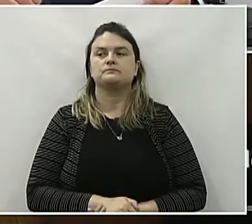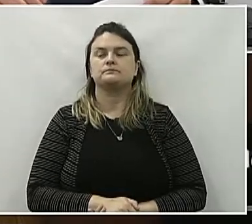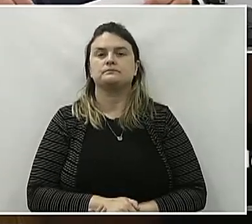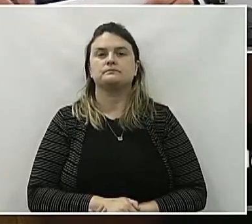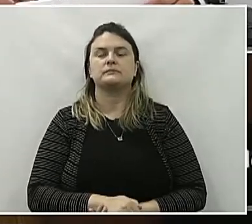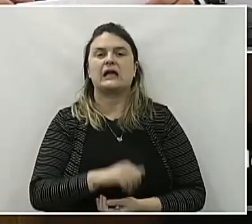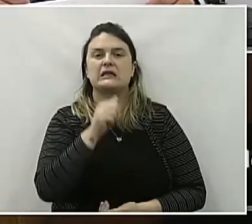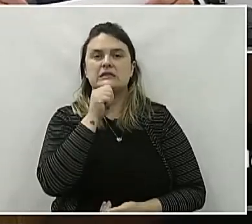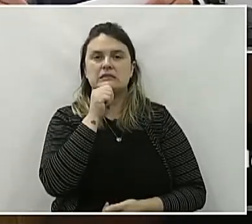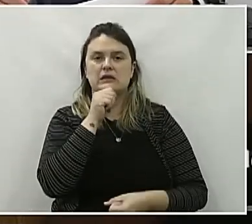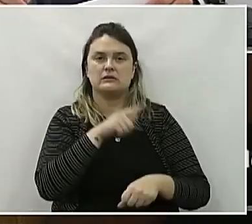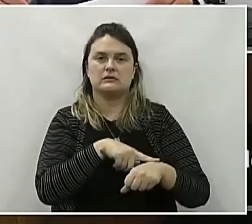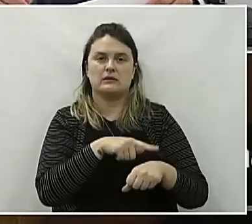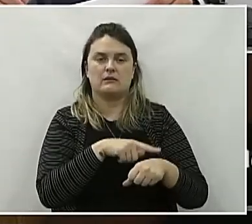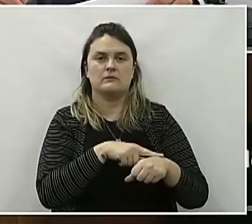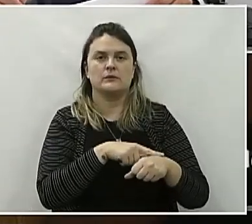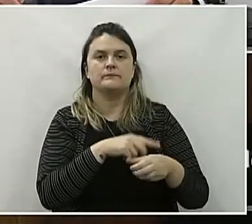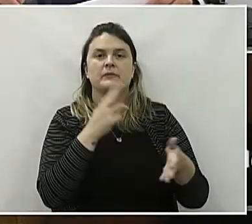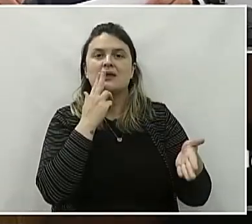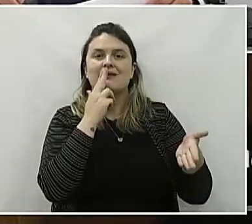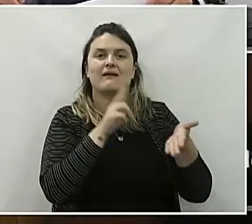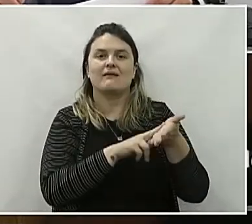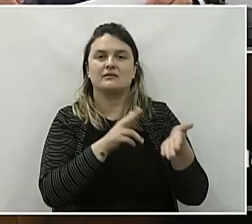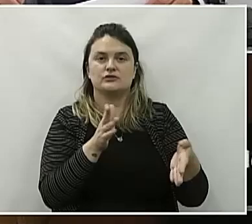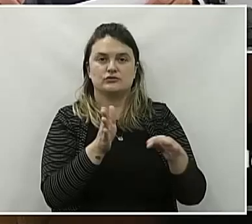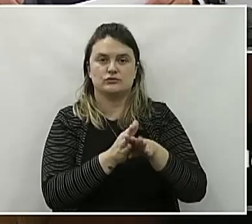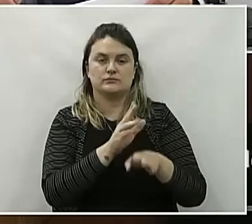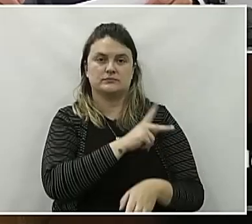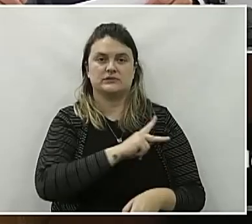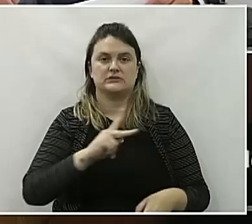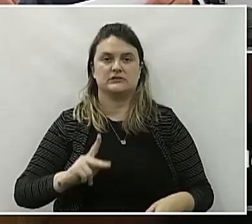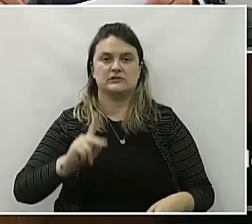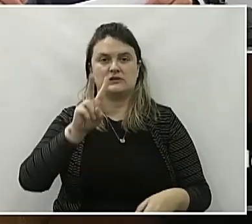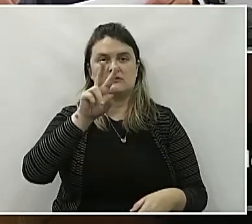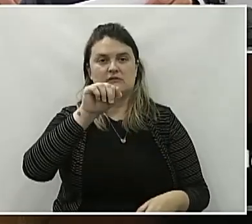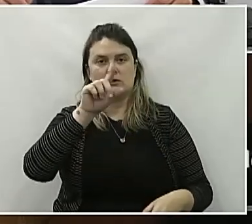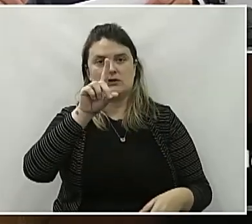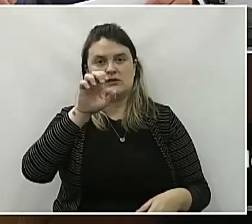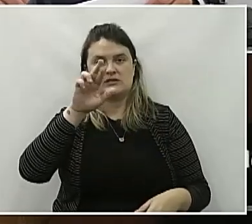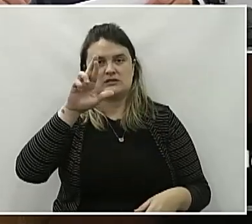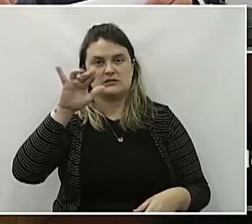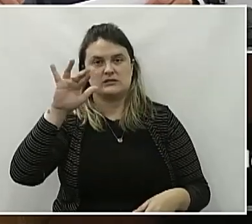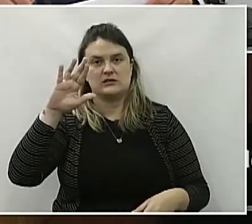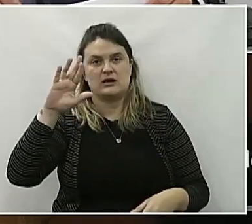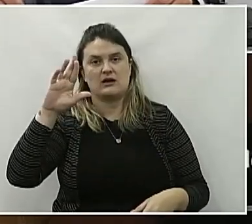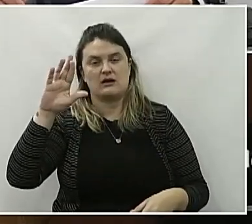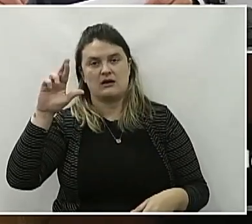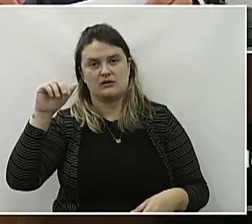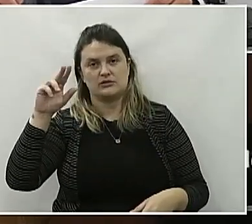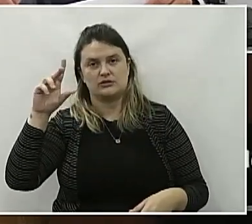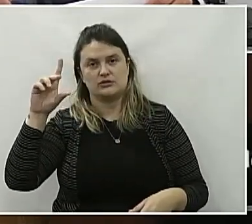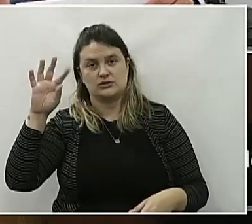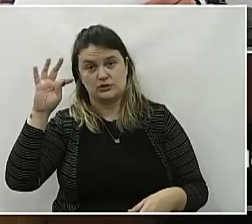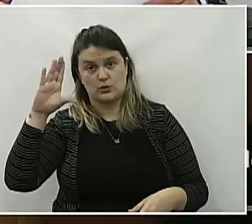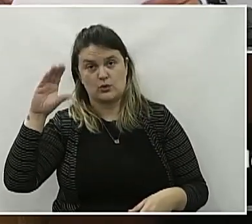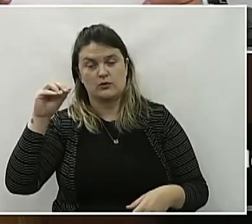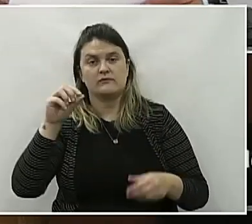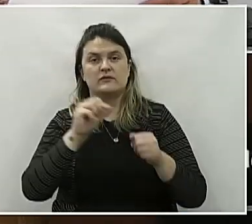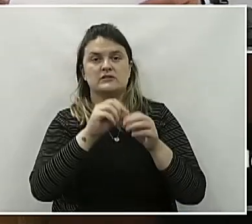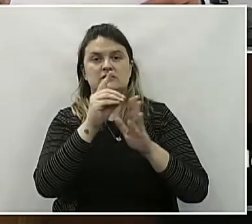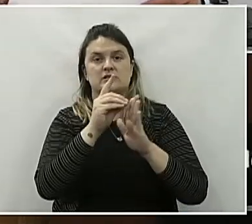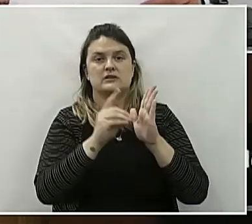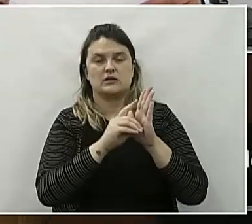Ainda em tempo, correspondências recebidas do presidente Valdecir José Rático, decreto legislativo nº 8 de